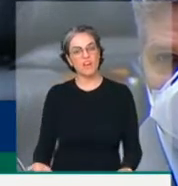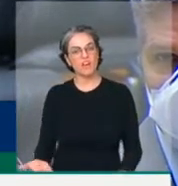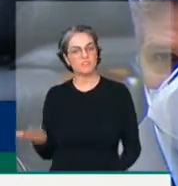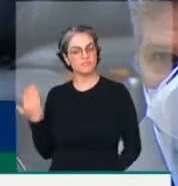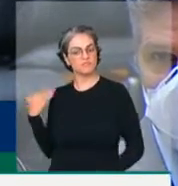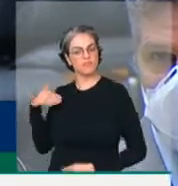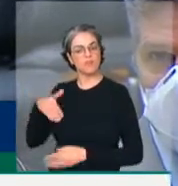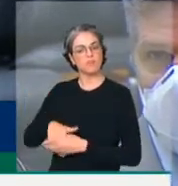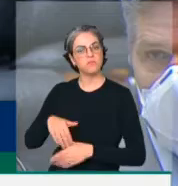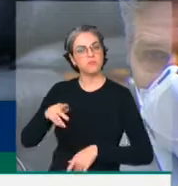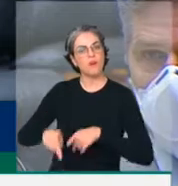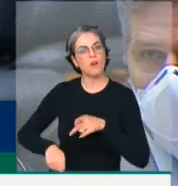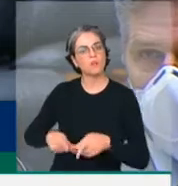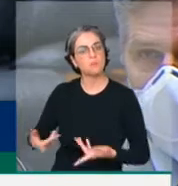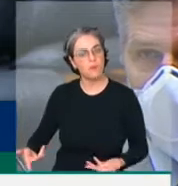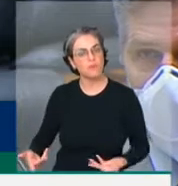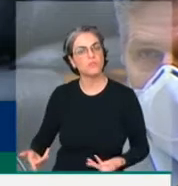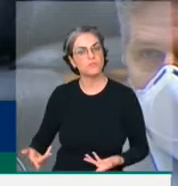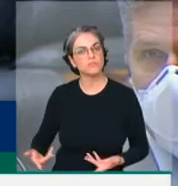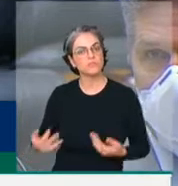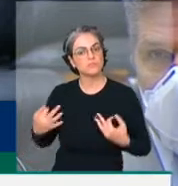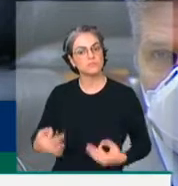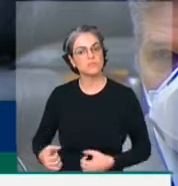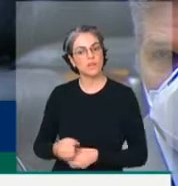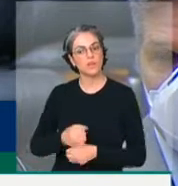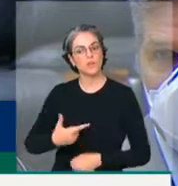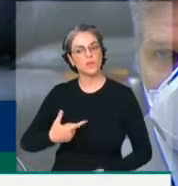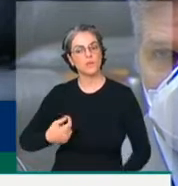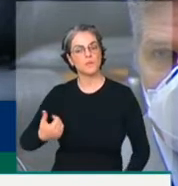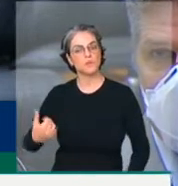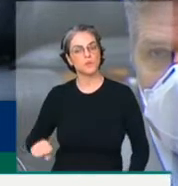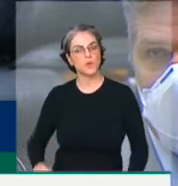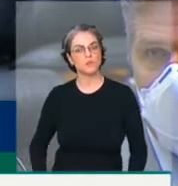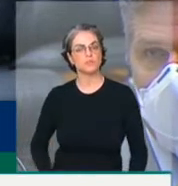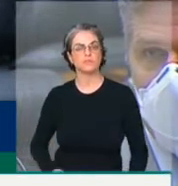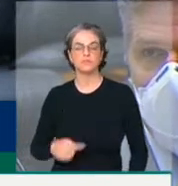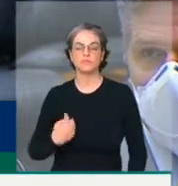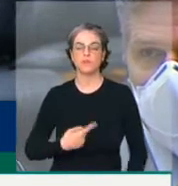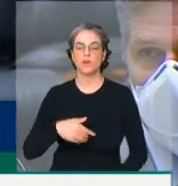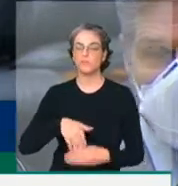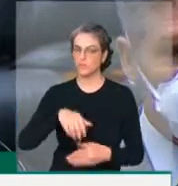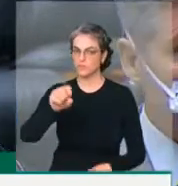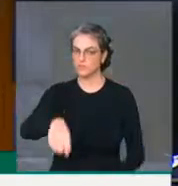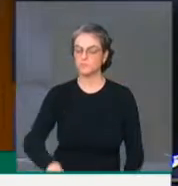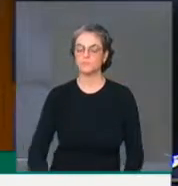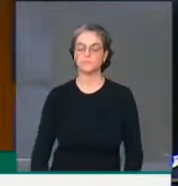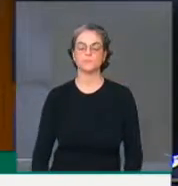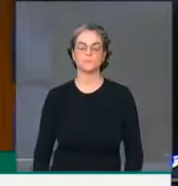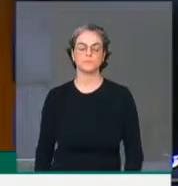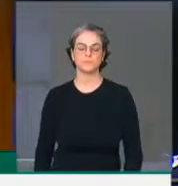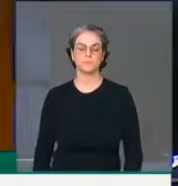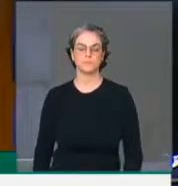recebido nas urnas no ano de 2018. O PSB vota sim. Obrigado, deputado Gervásio. Só lembrando que nós...